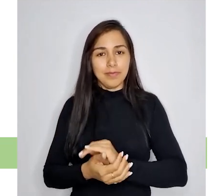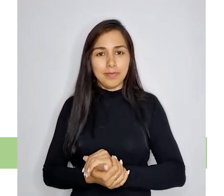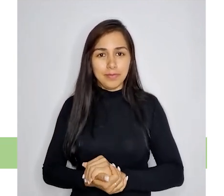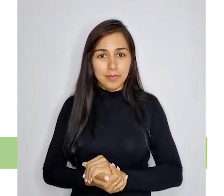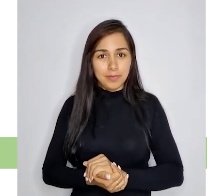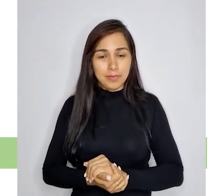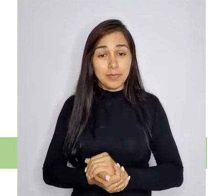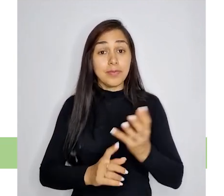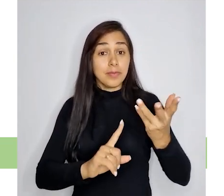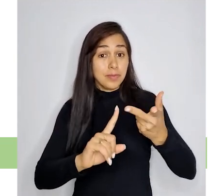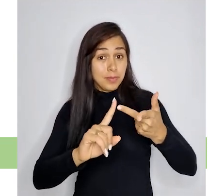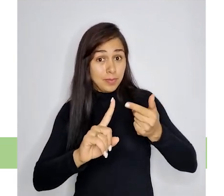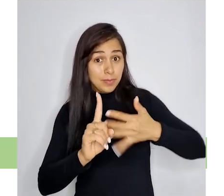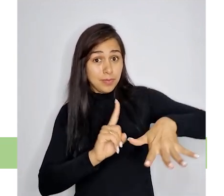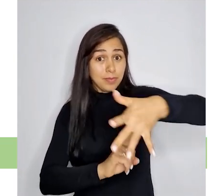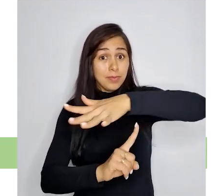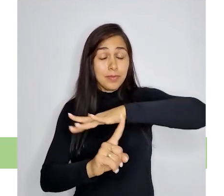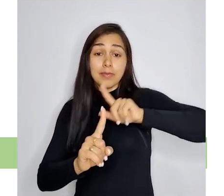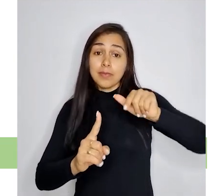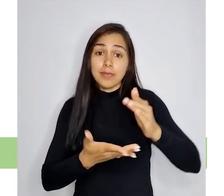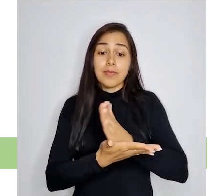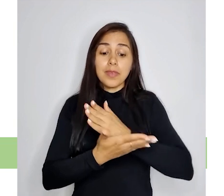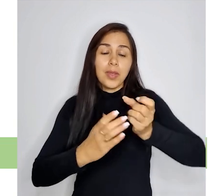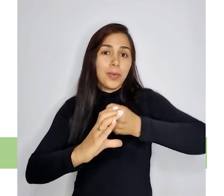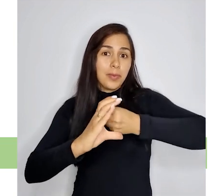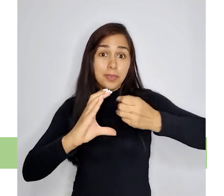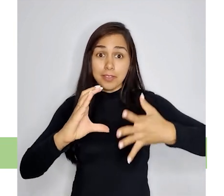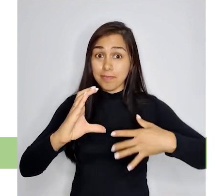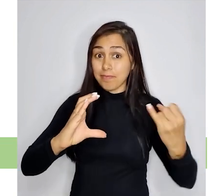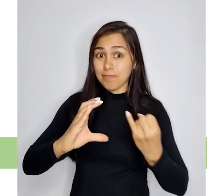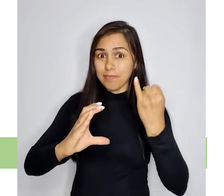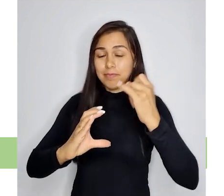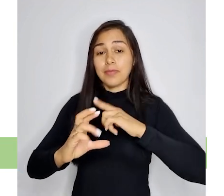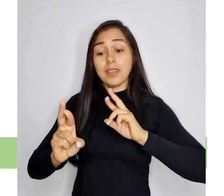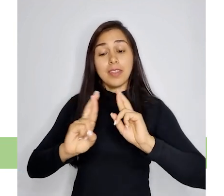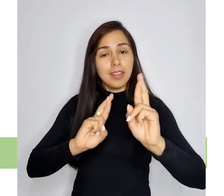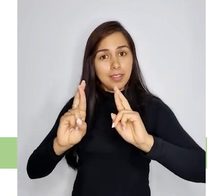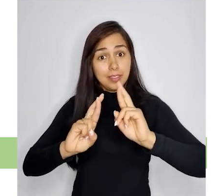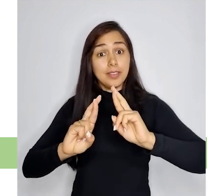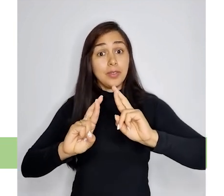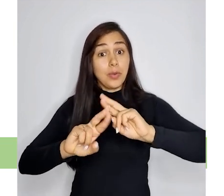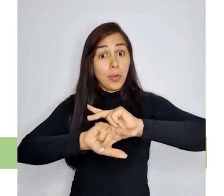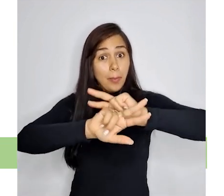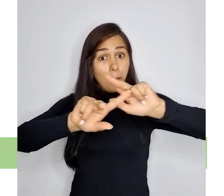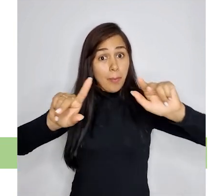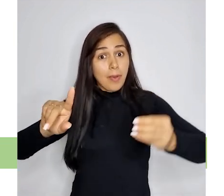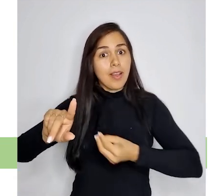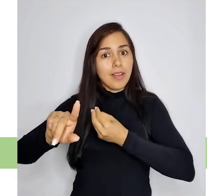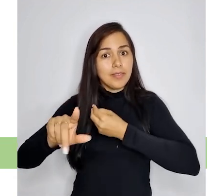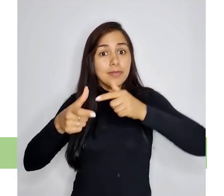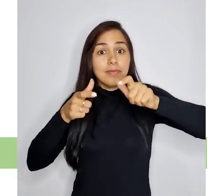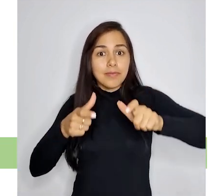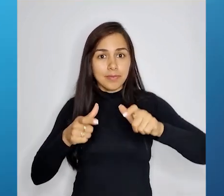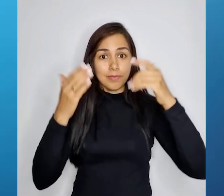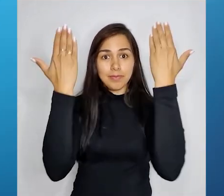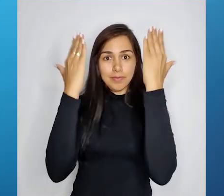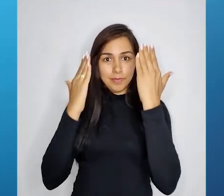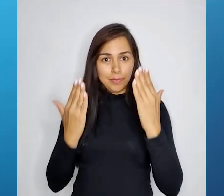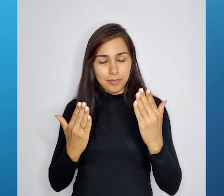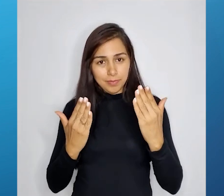Os indicadores ambientais são alguns fatores, alguns aspectos relacionados à biodiversidade do local que são analisados.